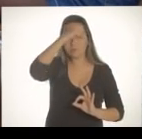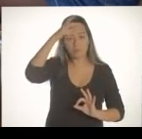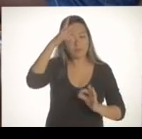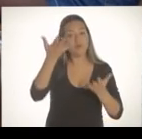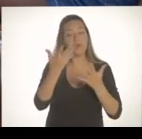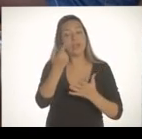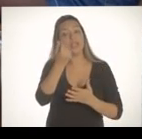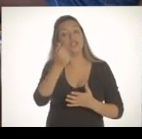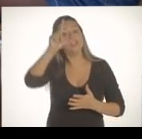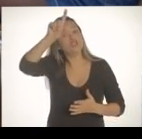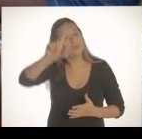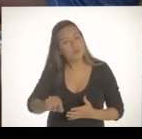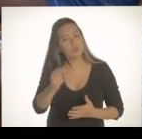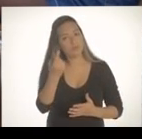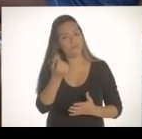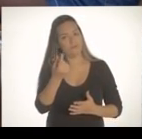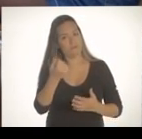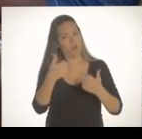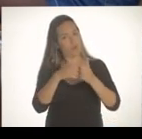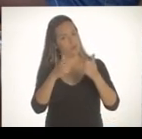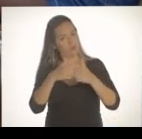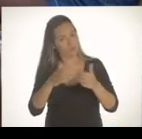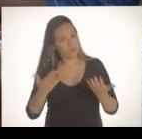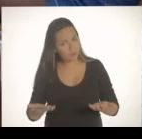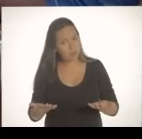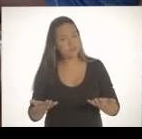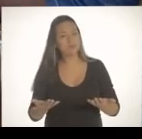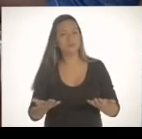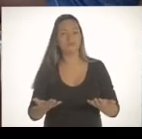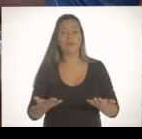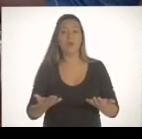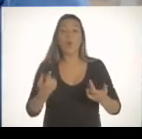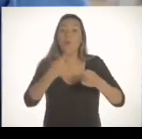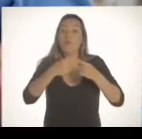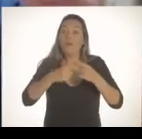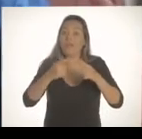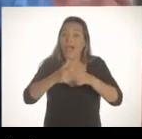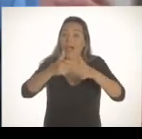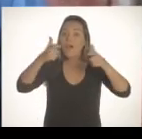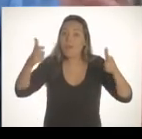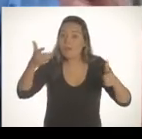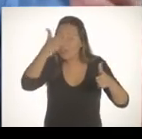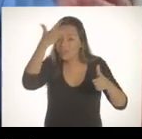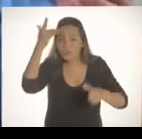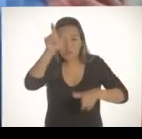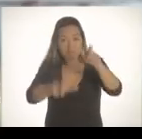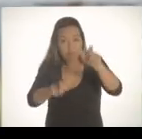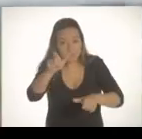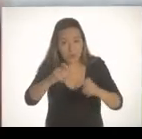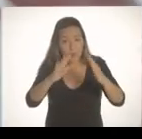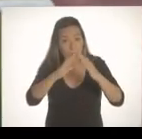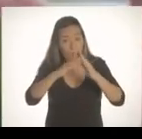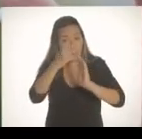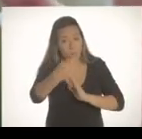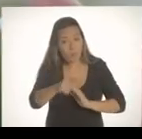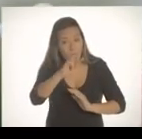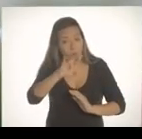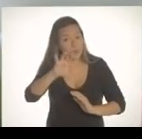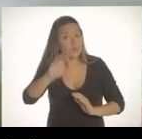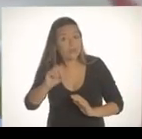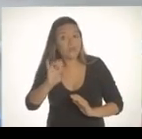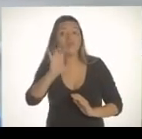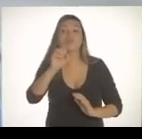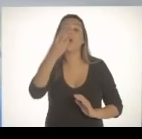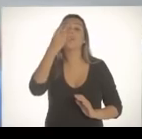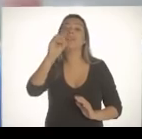Prefeitura pode reduzir o valor da passagem e pode controlar melhor que linha vai funcionar. 70% dos moradores do Rio